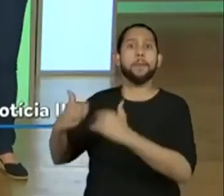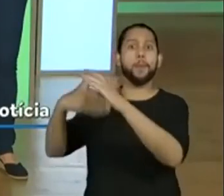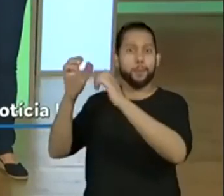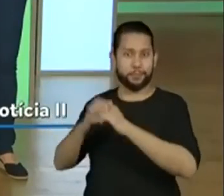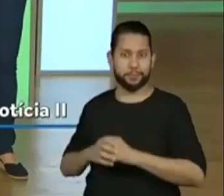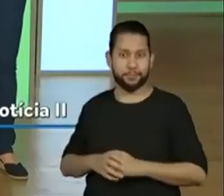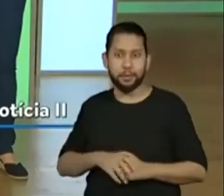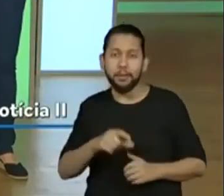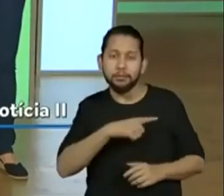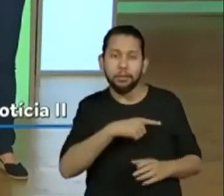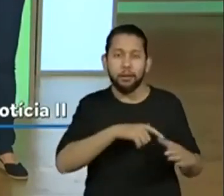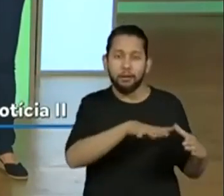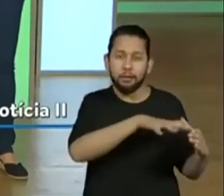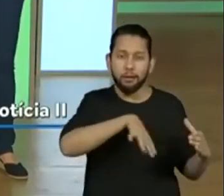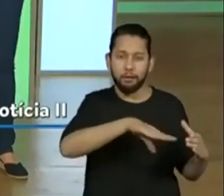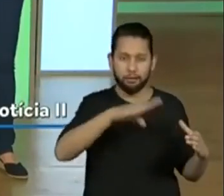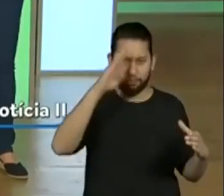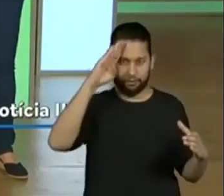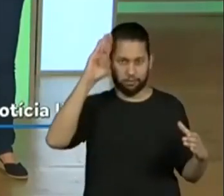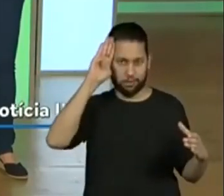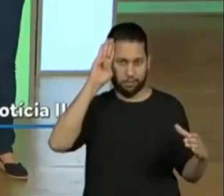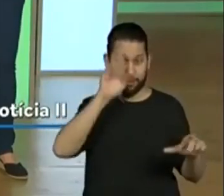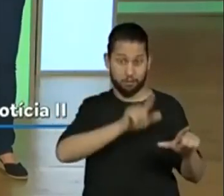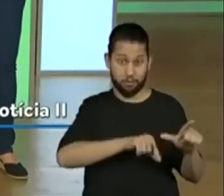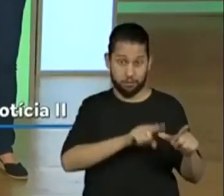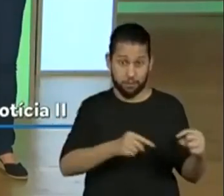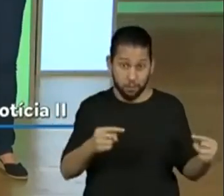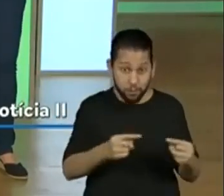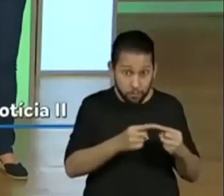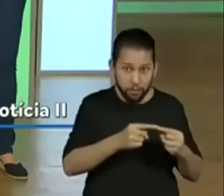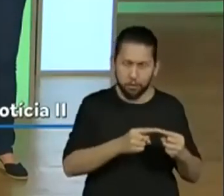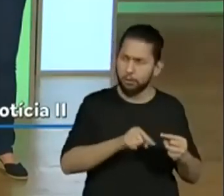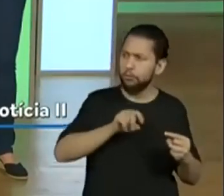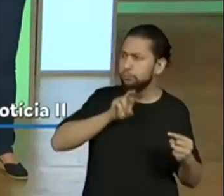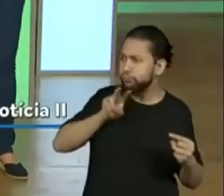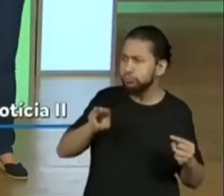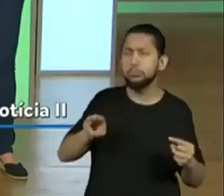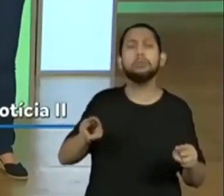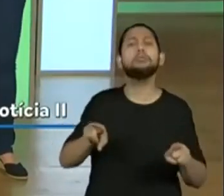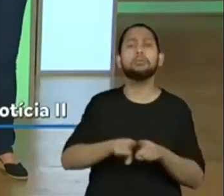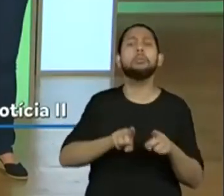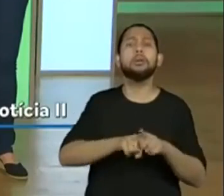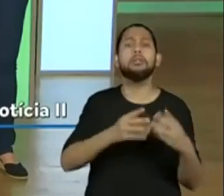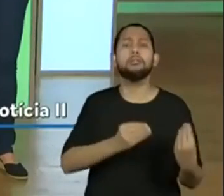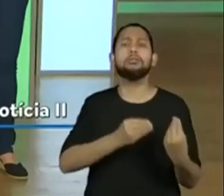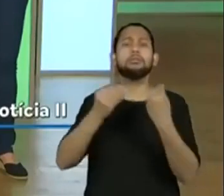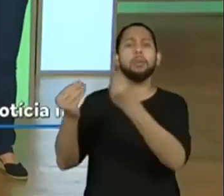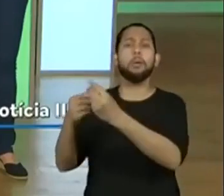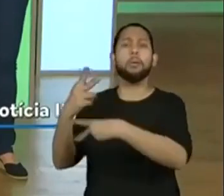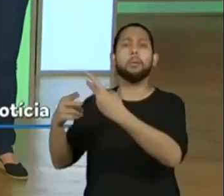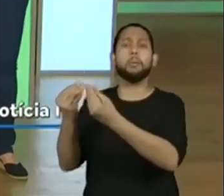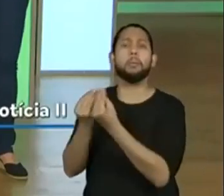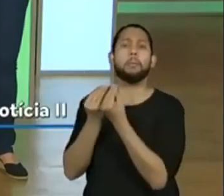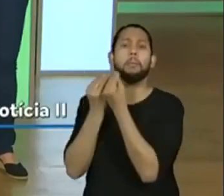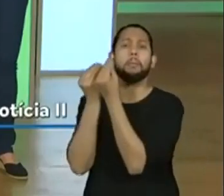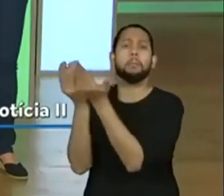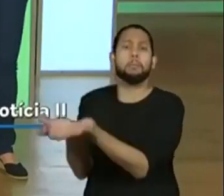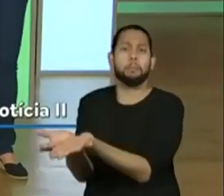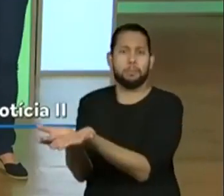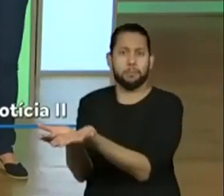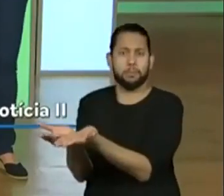realmente no subtítulo. Eu lembro que esse foi um destaque que não apareceu no título, mas apareceu no subtítulo. Exatamente, o que complementava ali